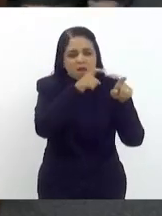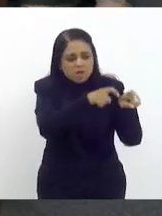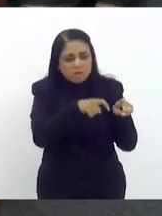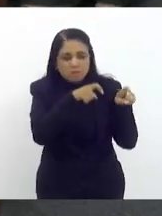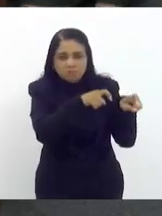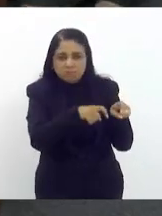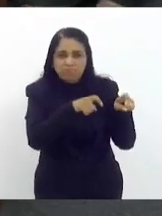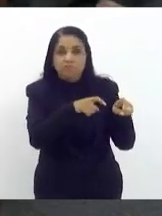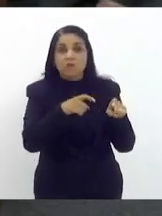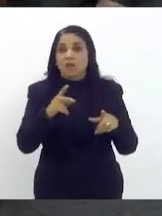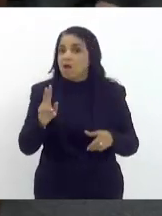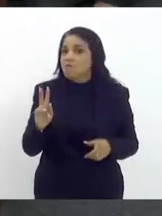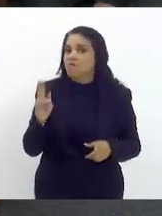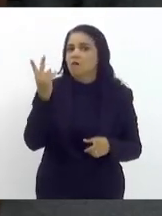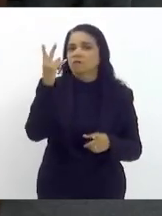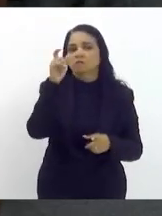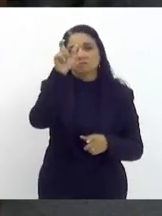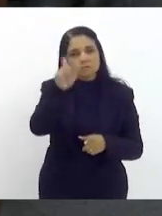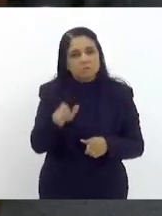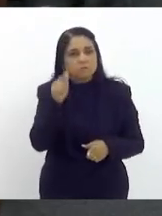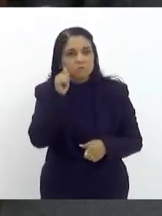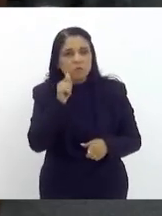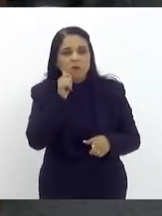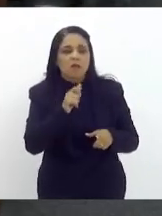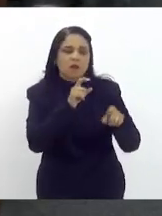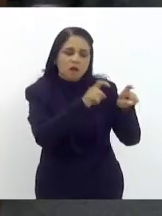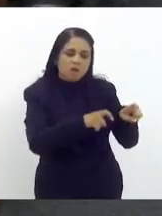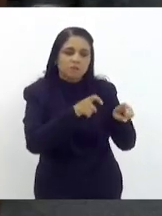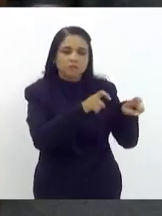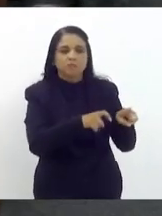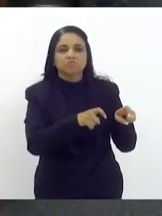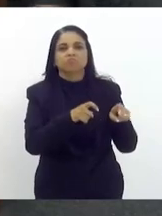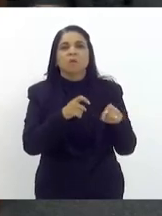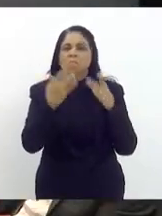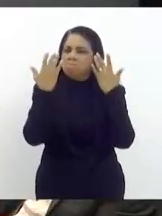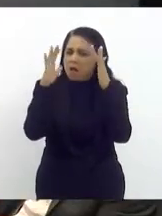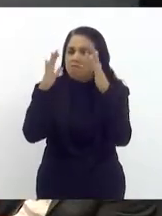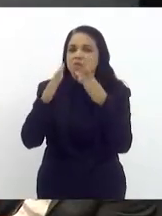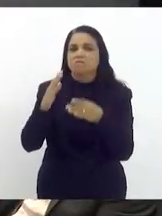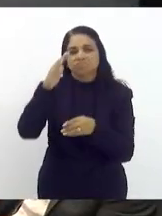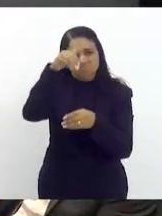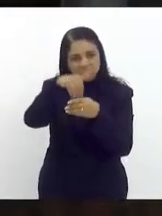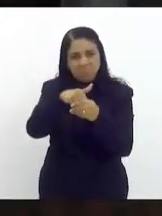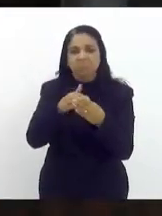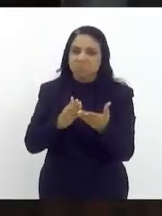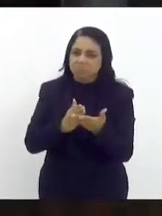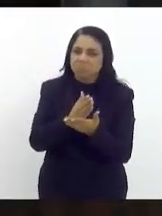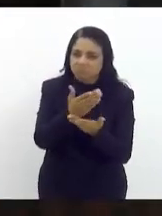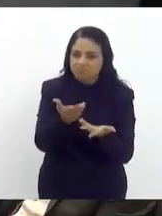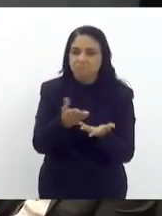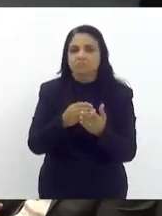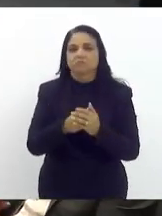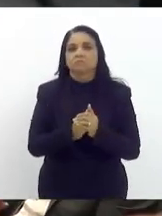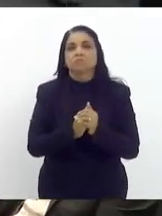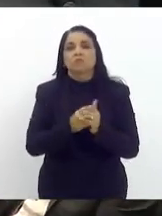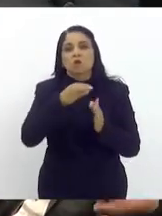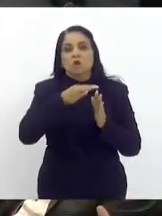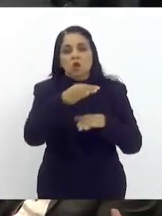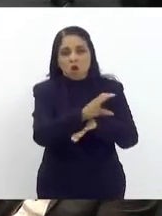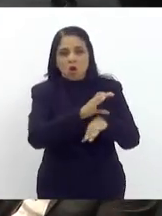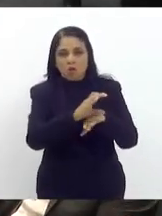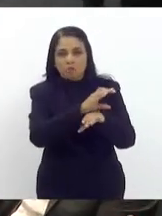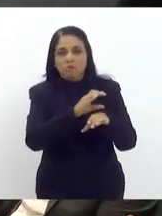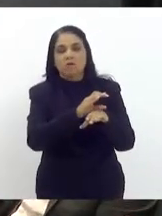sobretudo da valorização da mulher camponesa parabéns o parecer é favorável obrigada pela comissão de